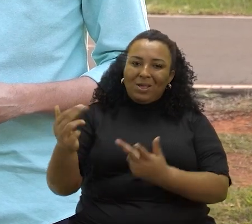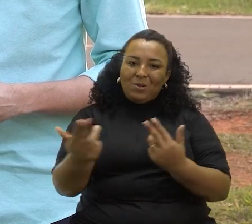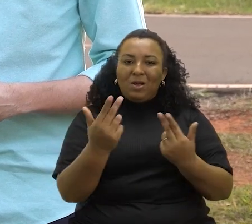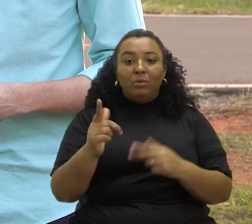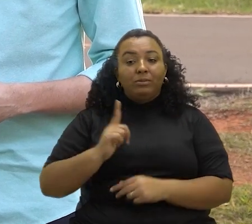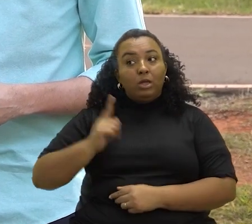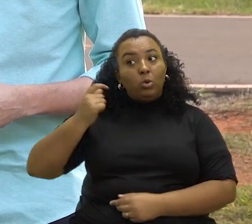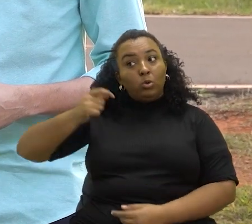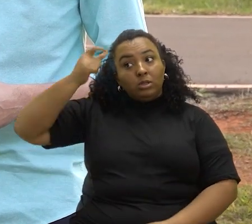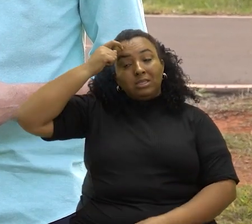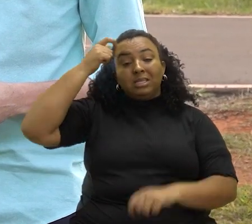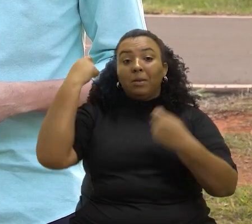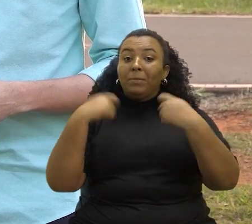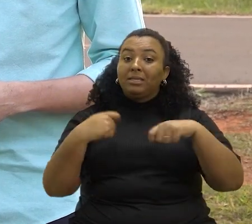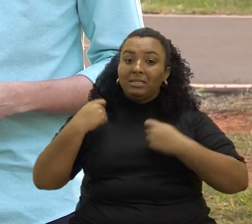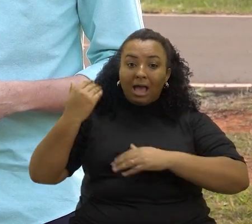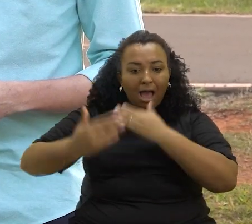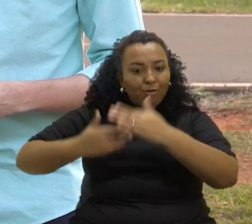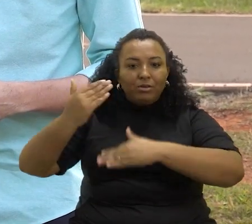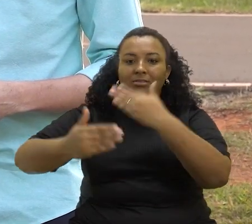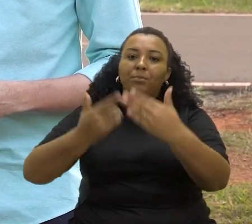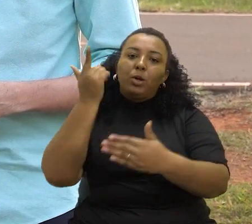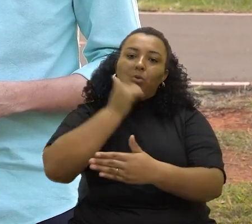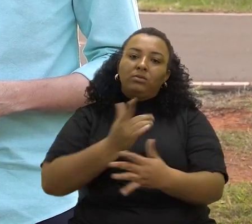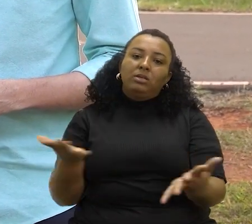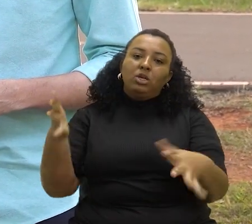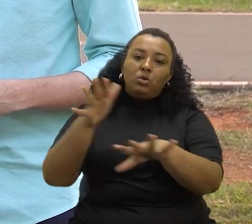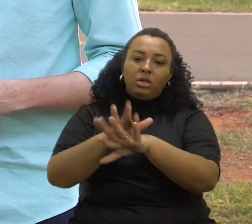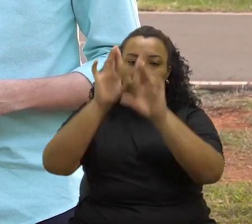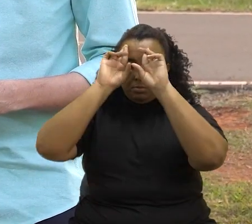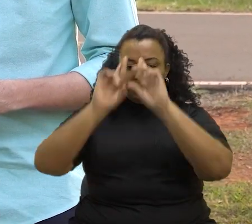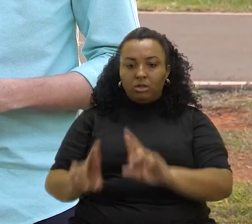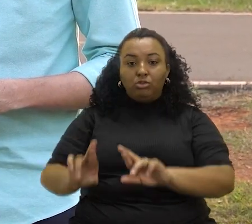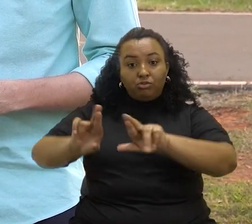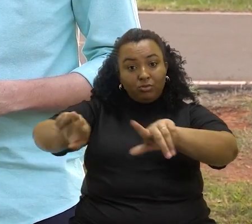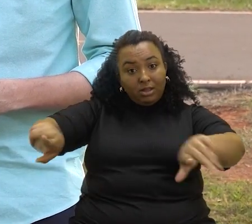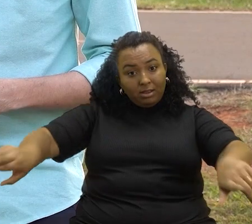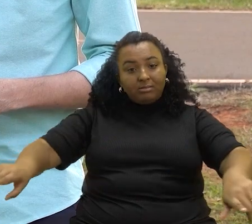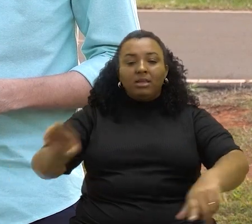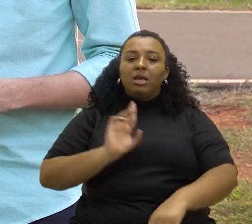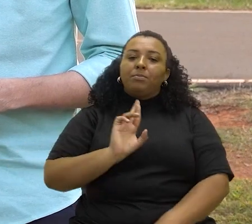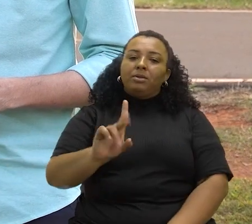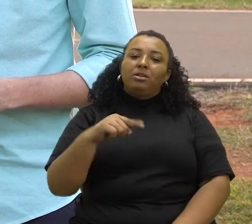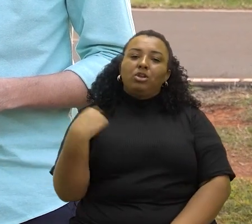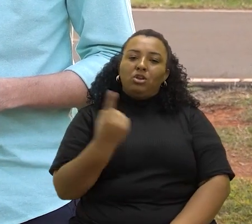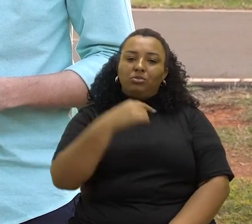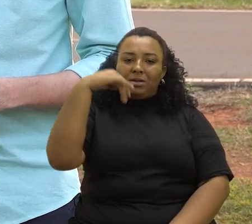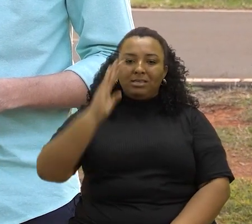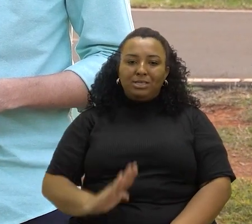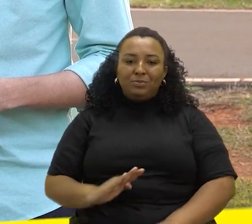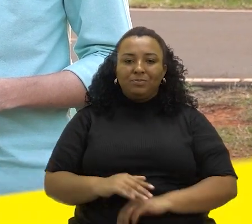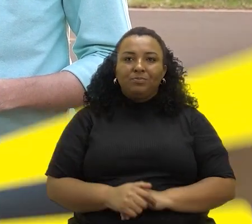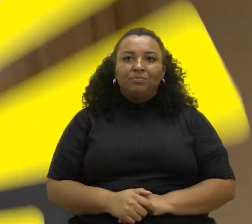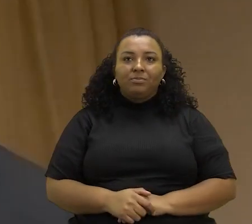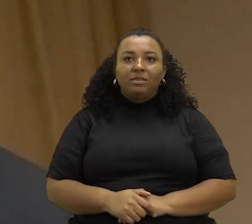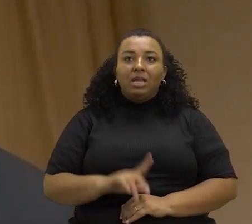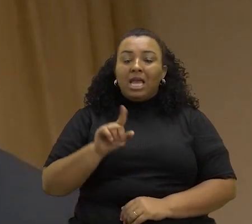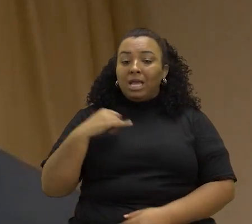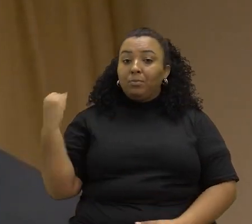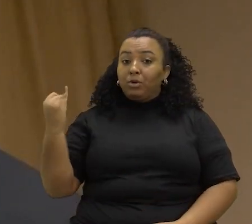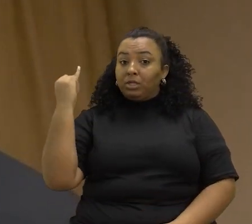diferente. Há uma consciência de que é preciso avançar para incluir, respeitando as diferenças que tanto representam o nosso país.